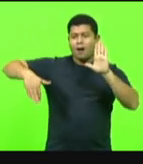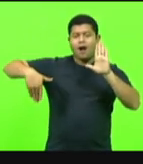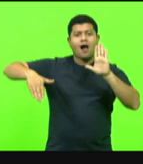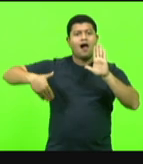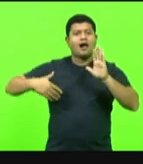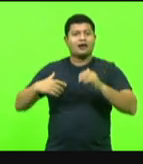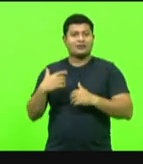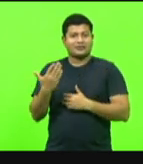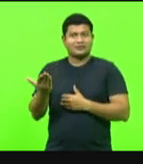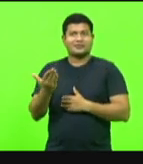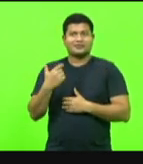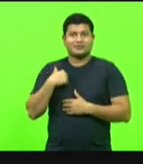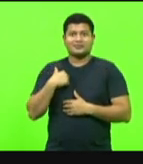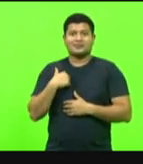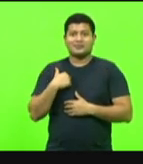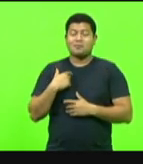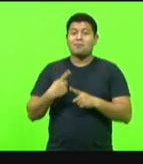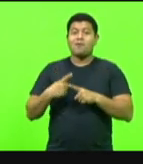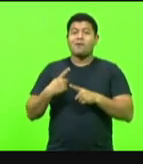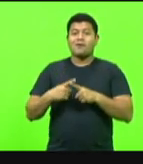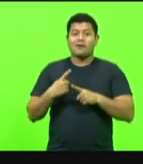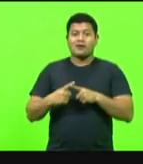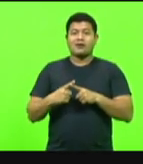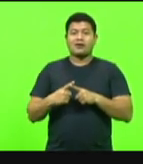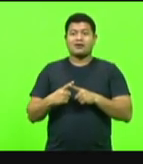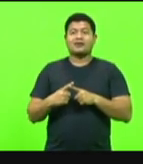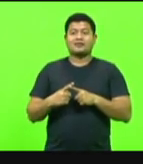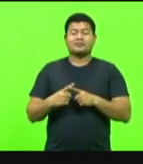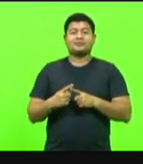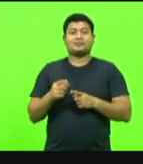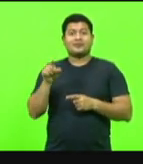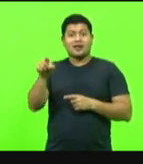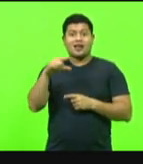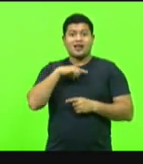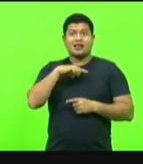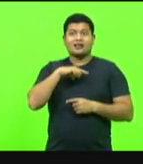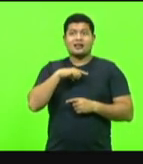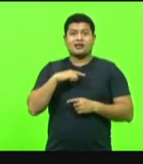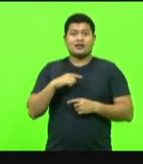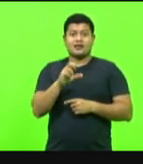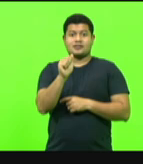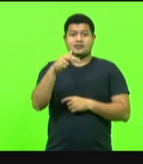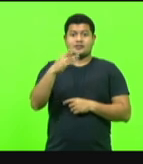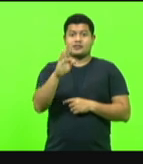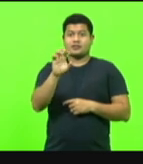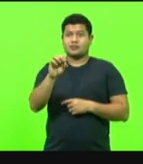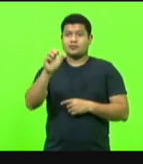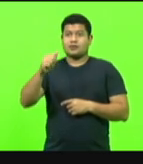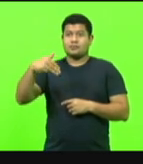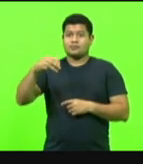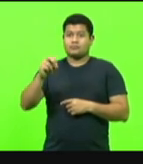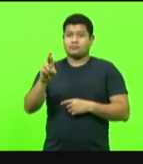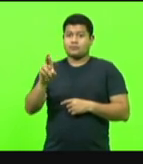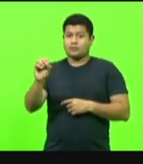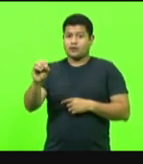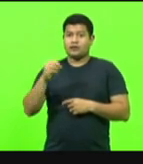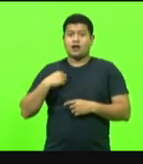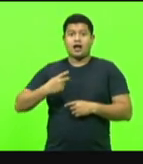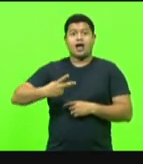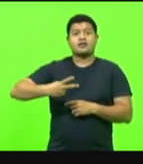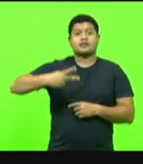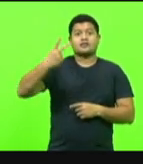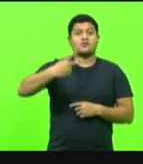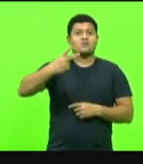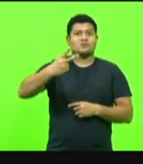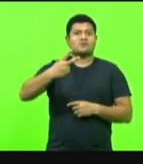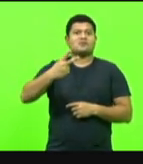porque, aliás, diga-se de passagem, eles lá têm, em Santo Amaro da Imperatriz, está a segunda, a